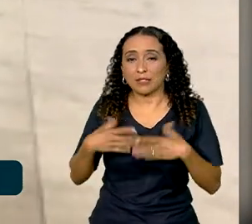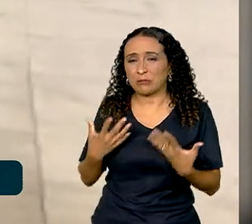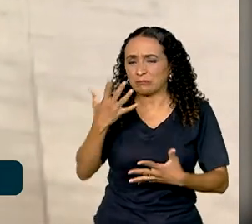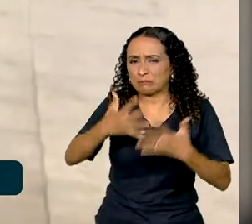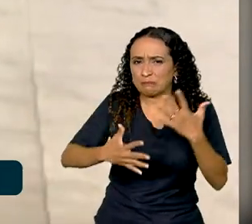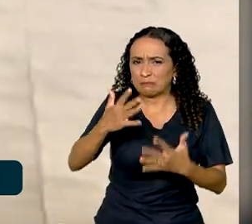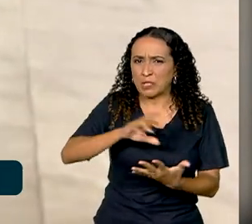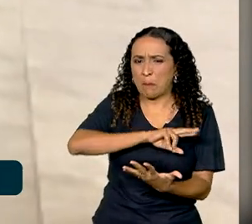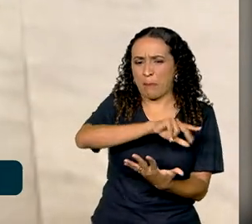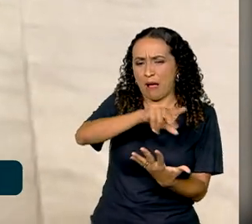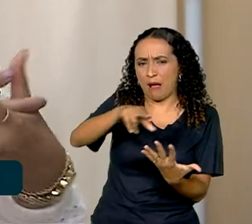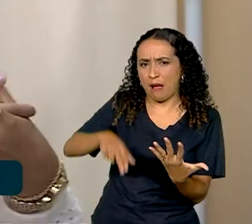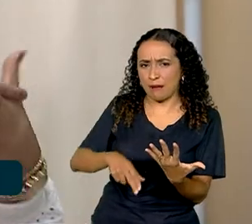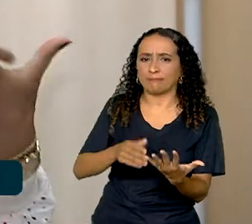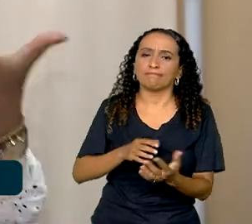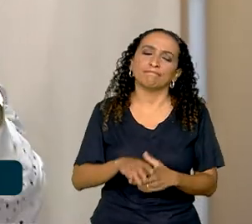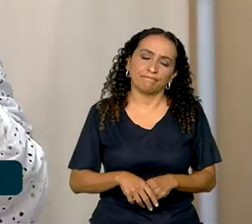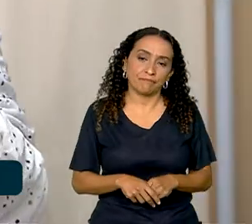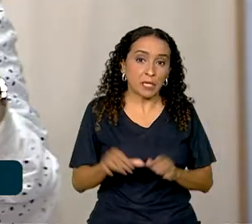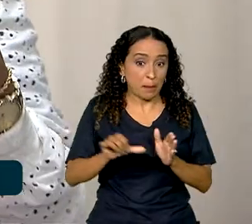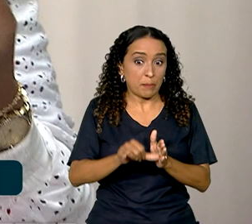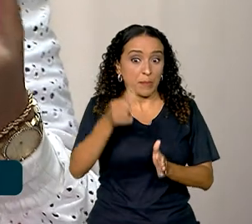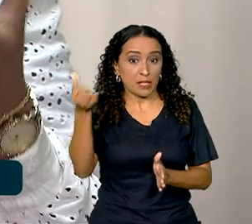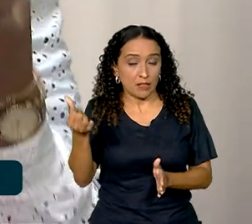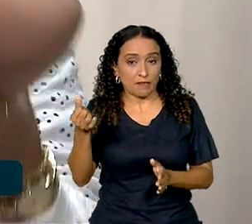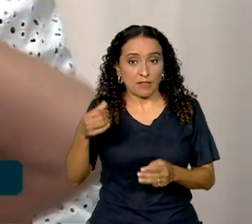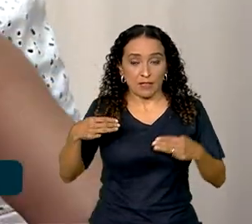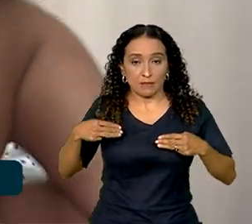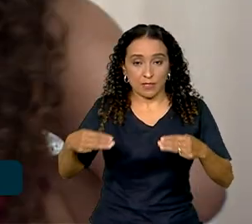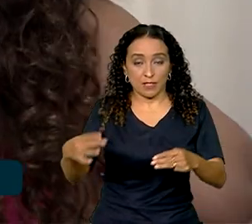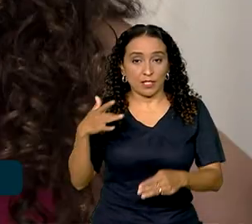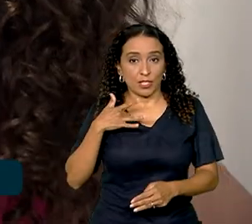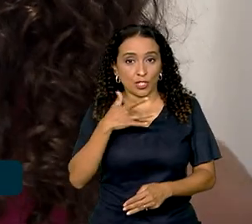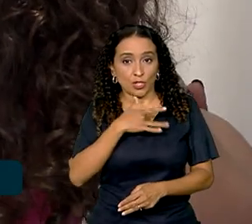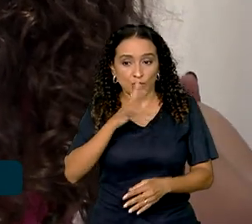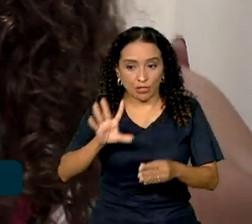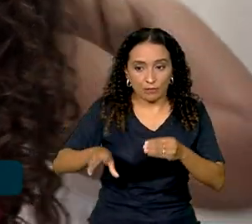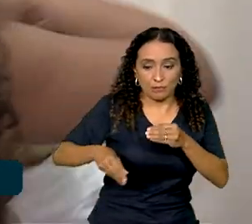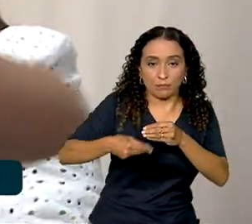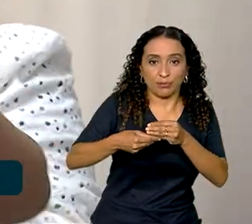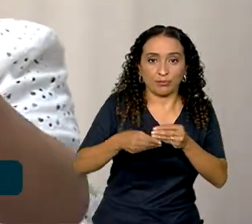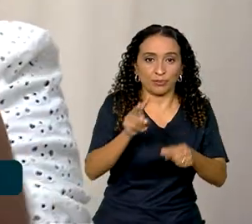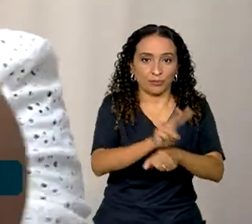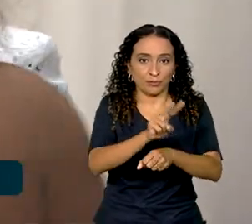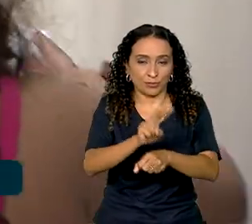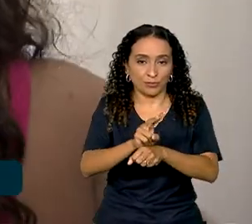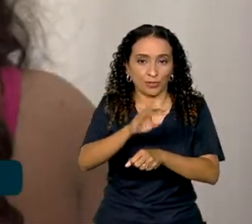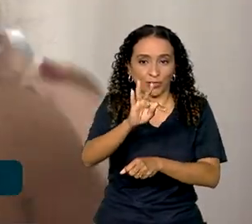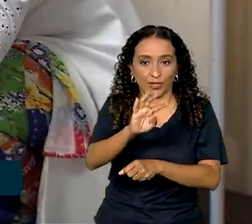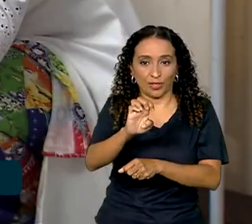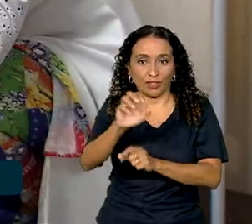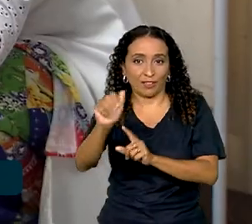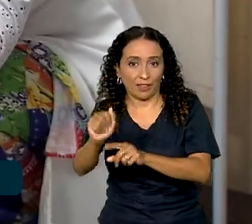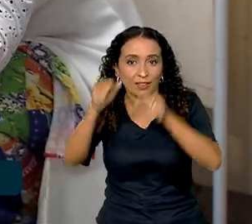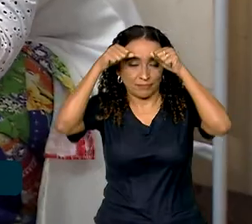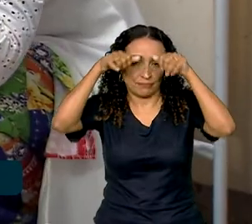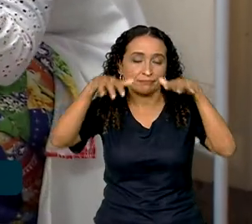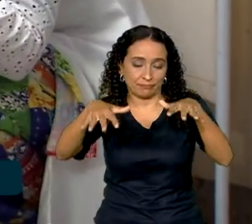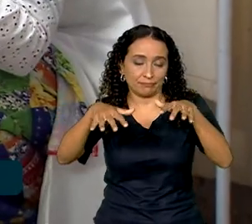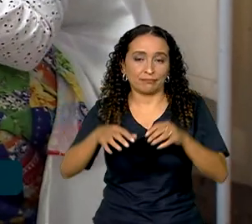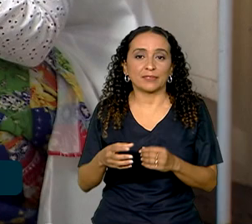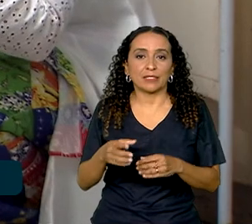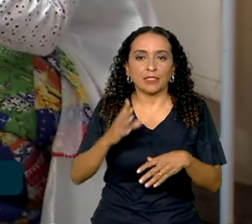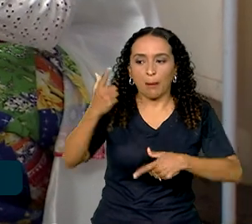prejuízos em diversas esferas. Pela primeira vez, o Ministério da Saúde incluiu o tratamento do transtorno do espectro autista